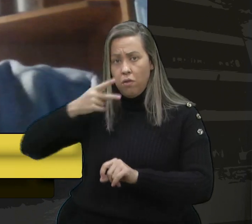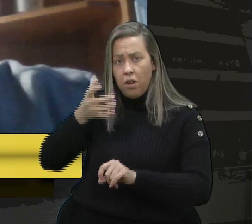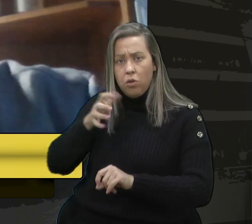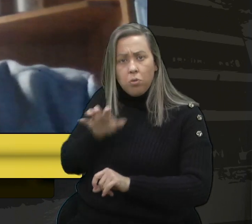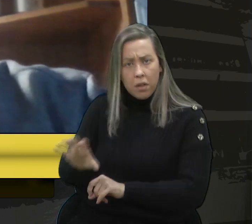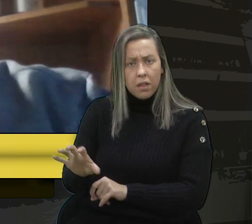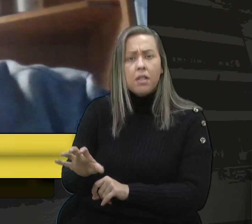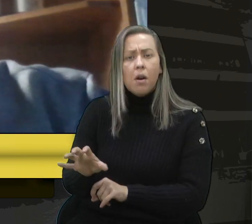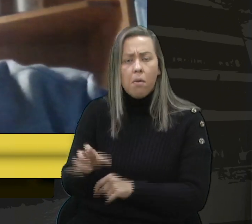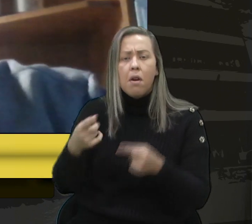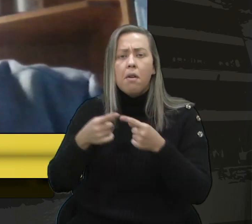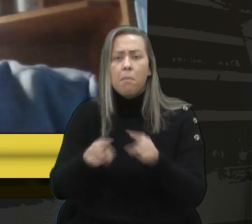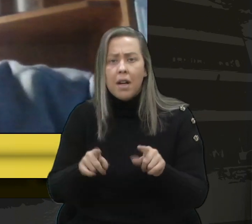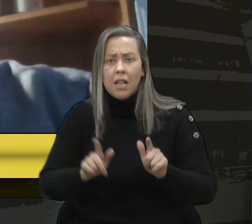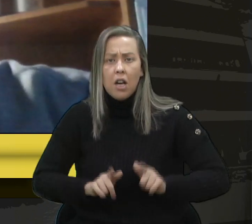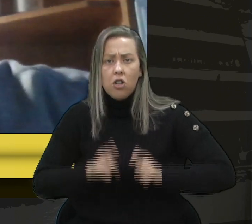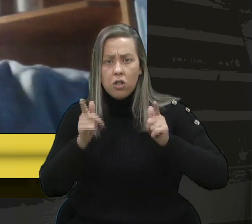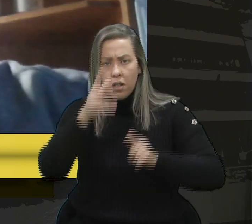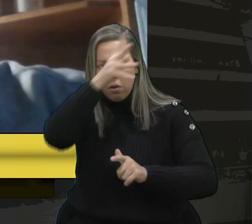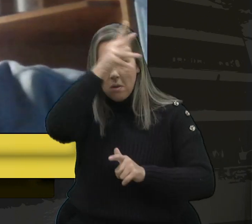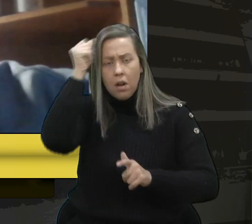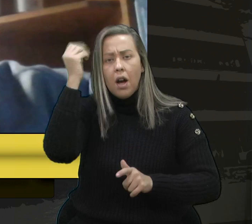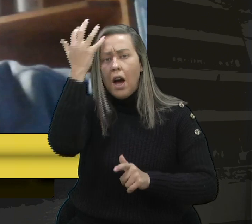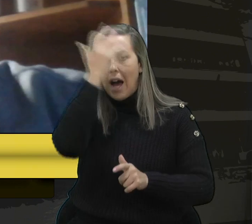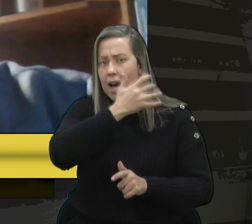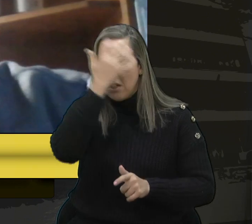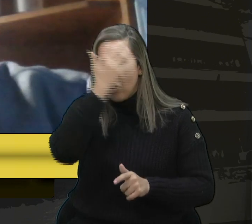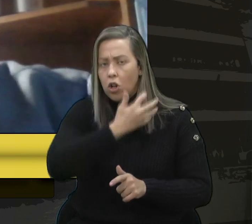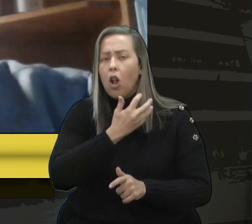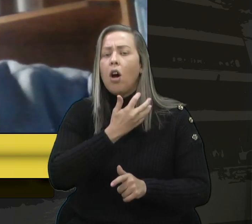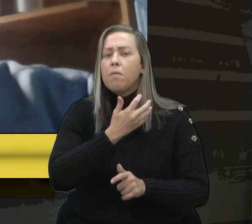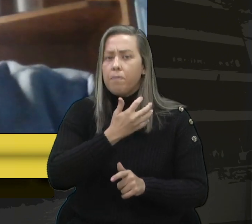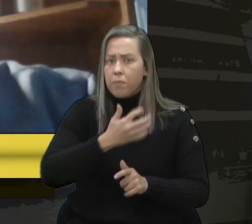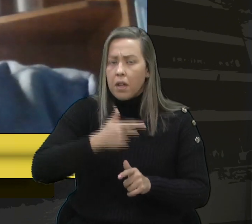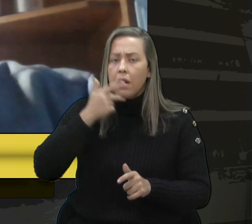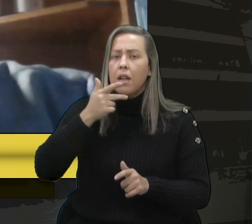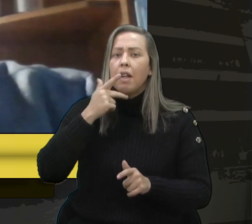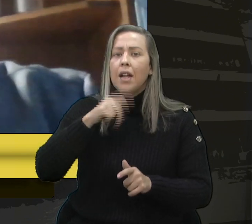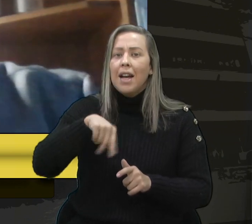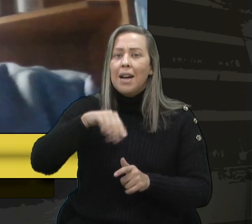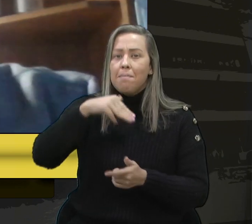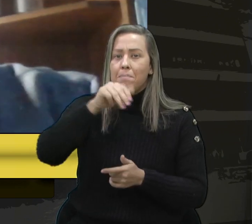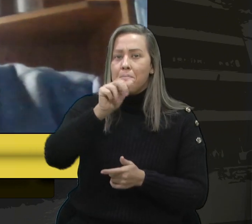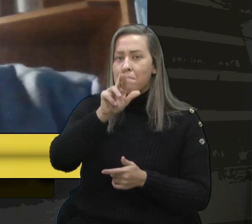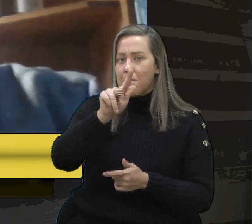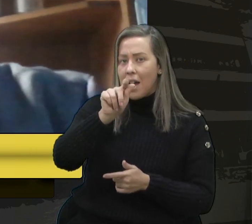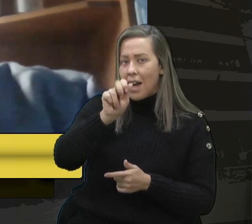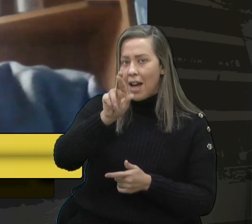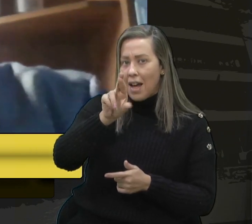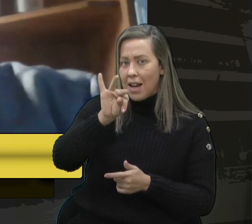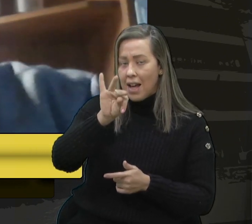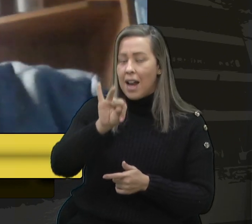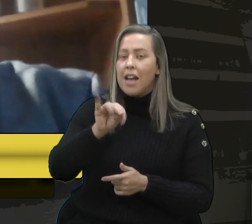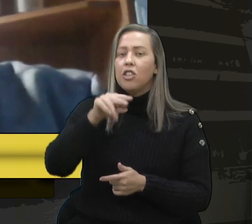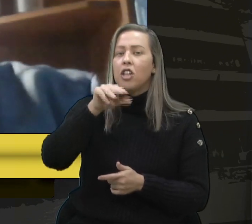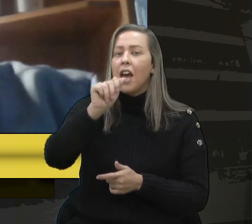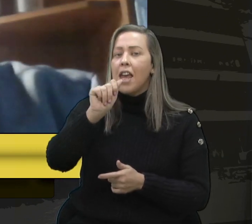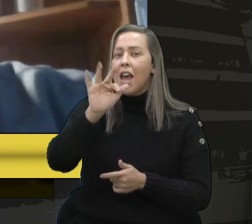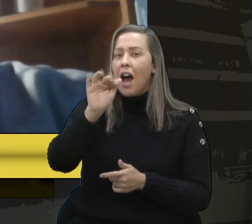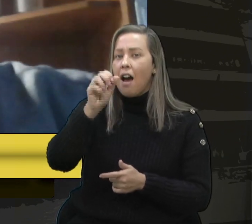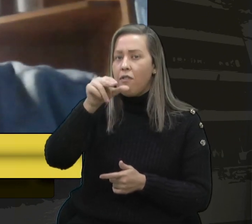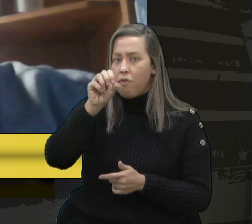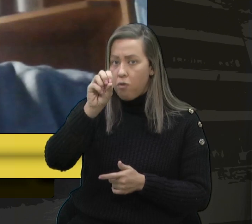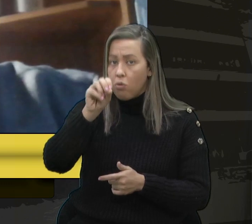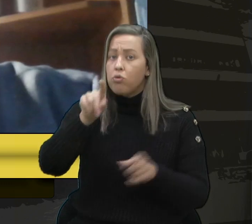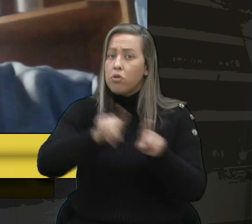mas a gestão municipal, o prefeito Adiló, através da secretária Margareth e do secretário Alfonso, se posicionaram